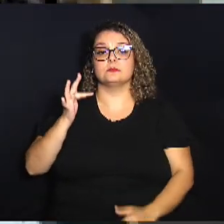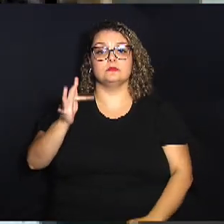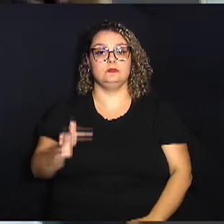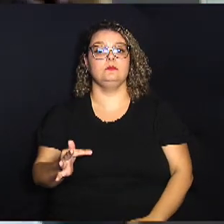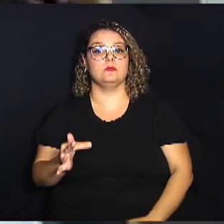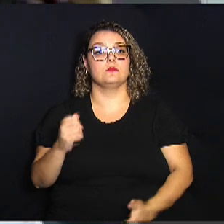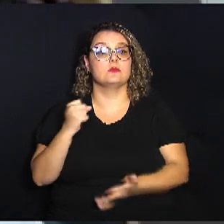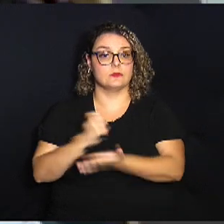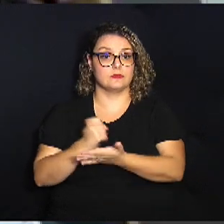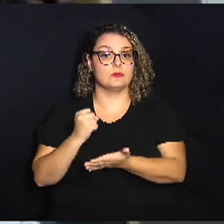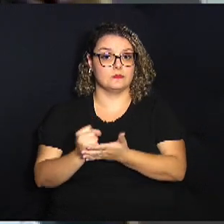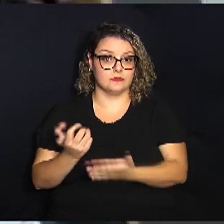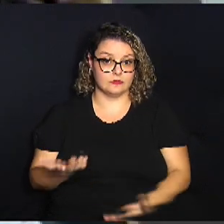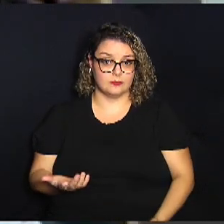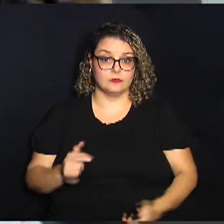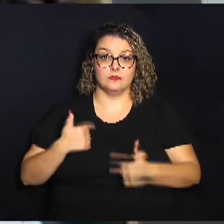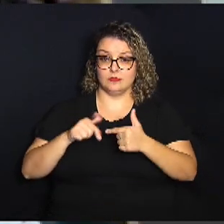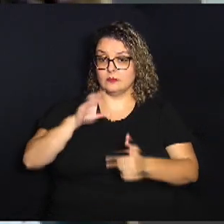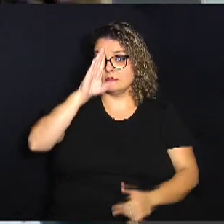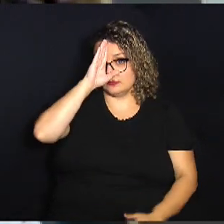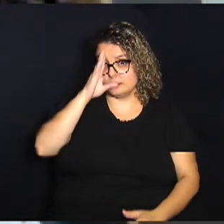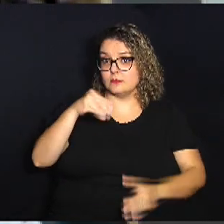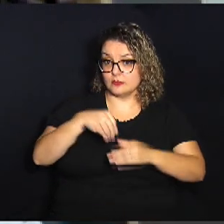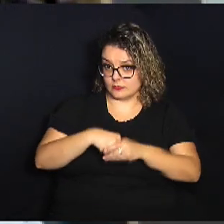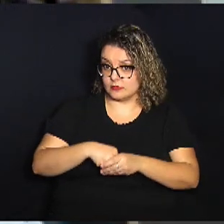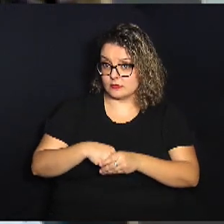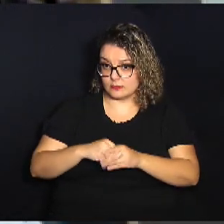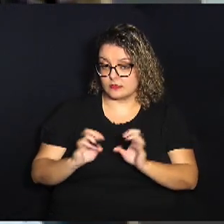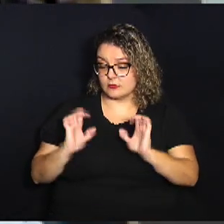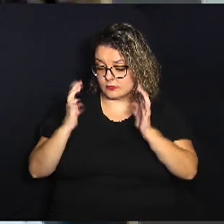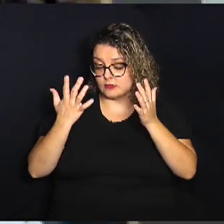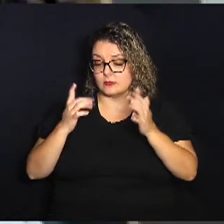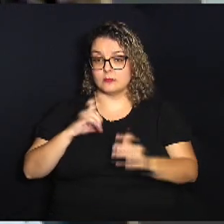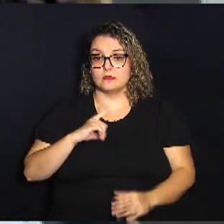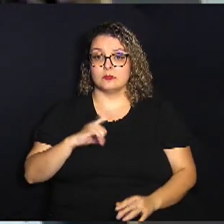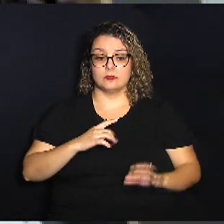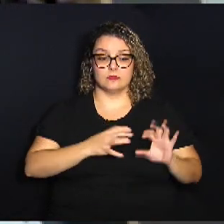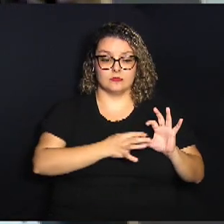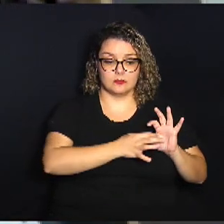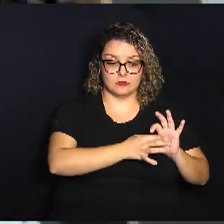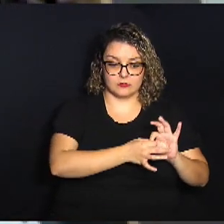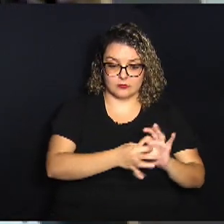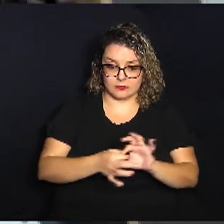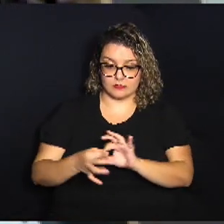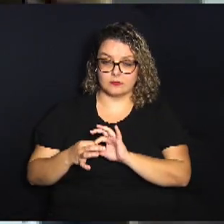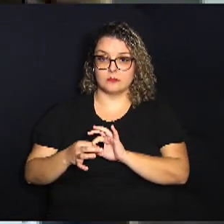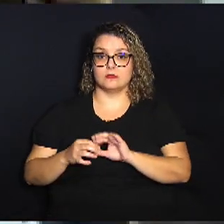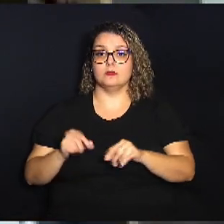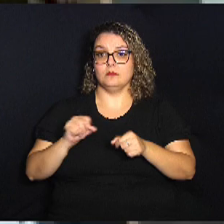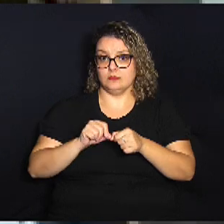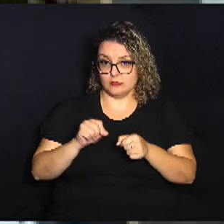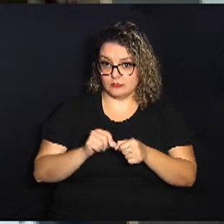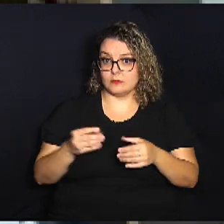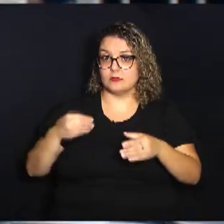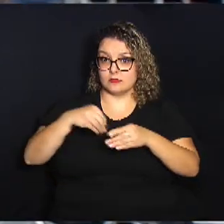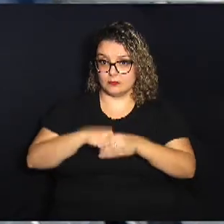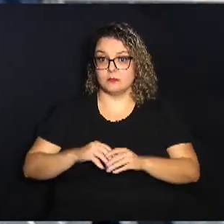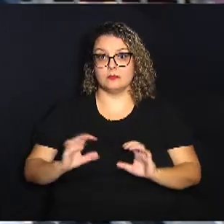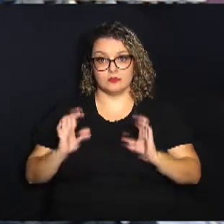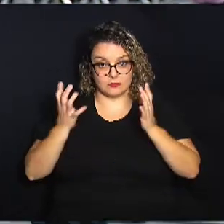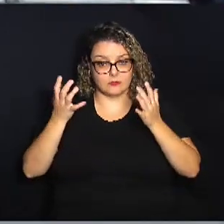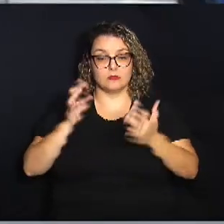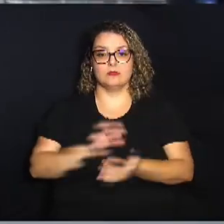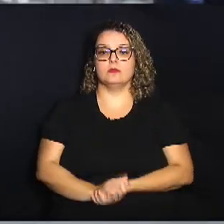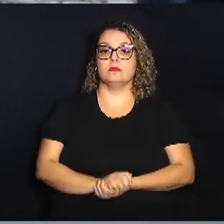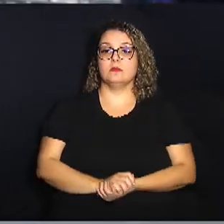contratados por emprego direto dentro do evento. Então tem essa cadeia de realizações dentro do setor de eventos. As